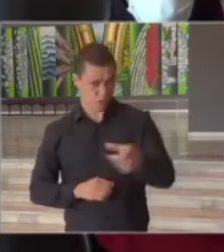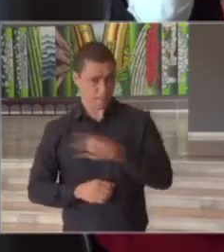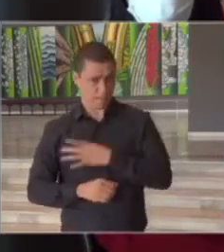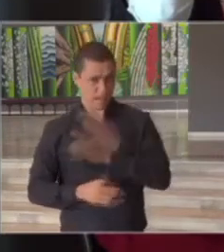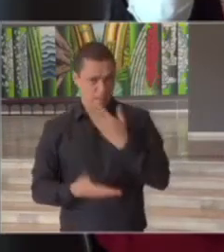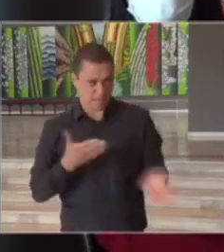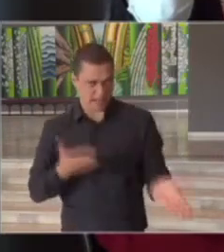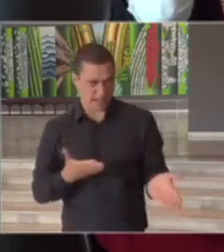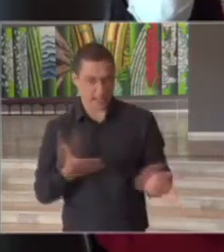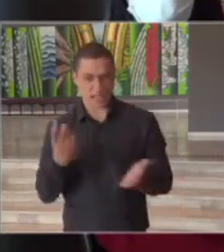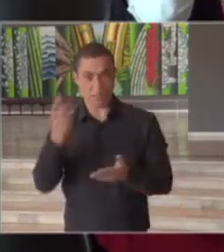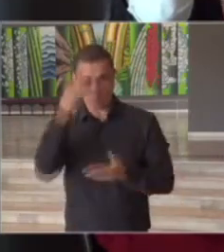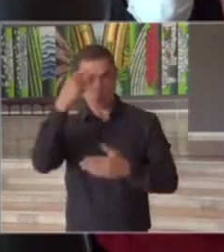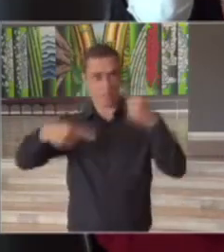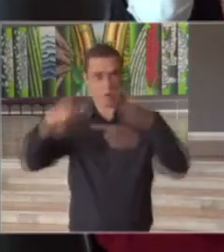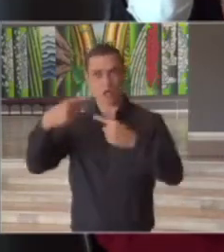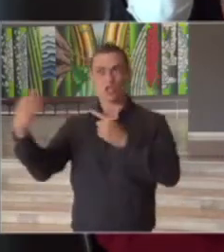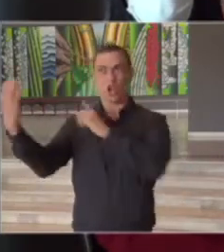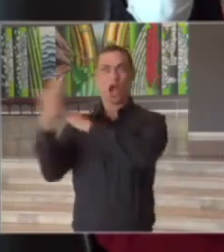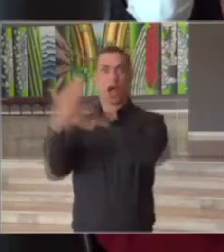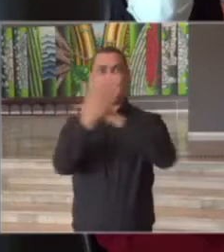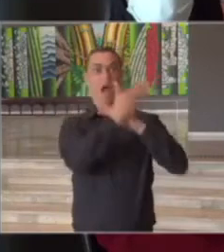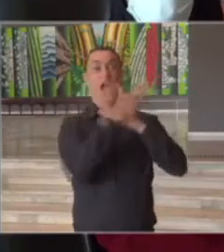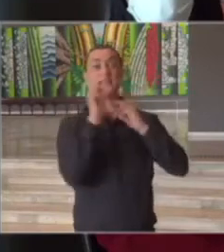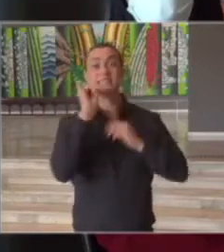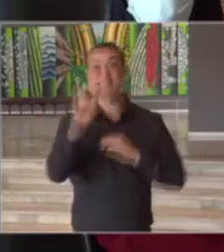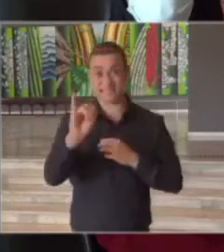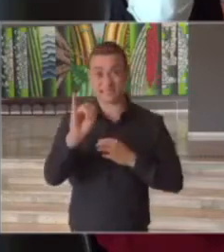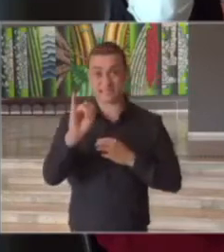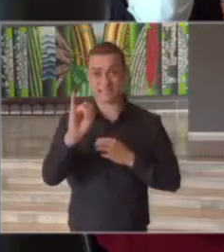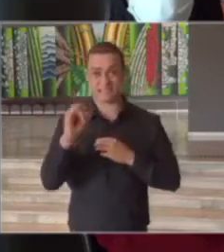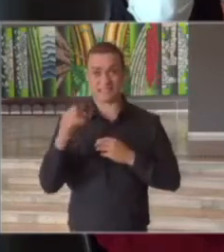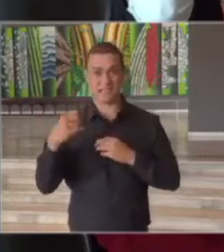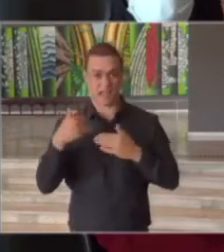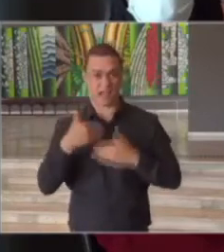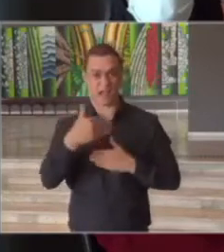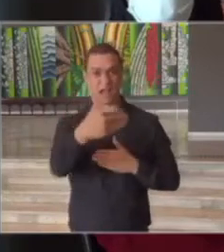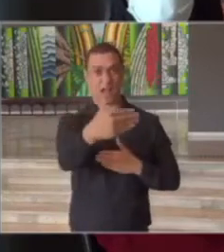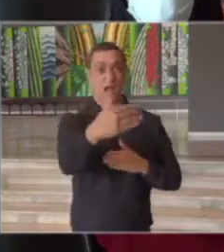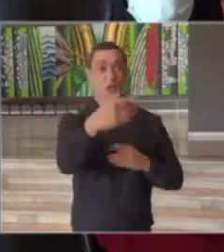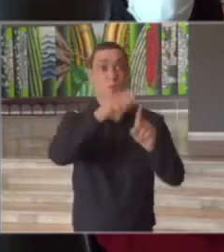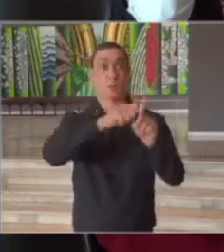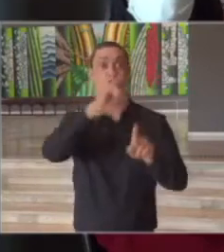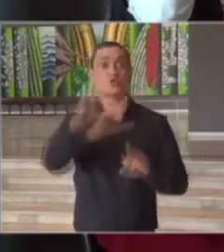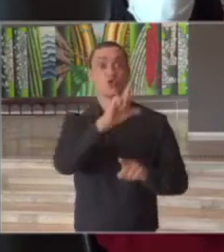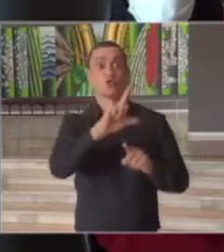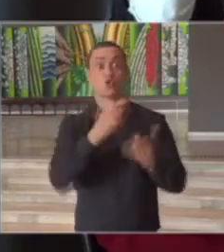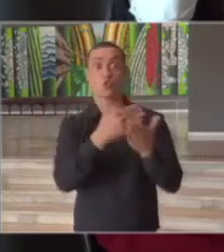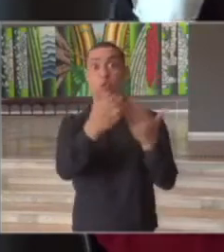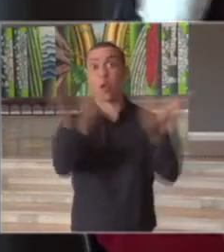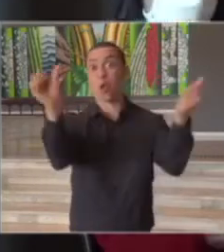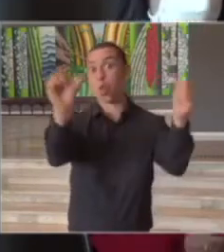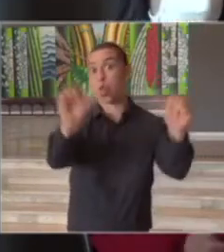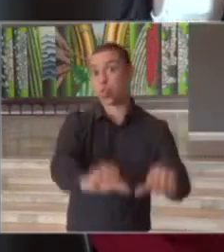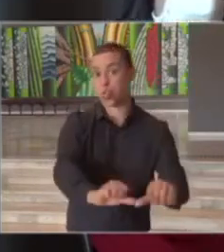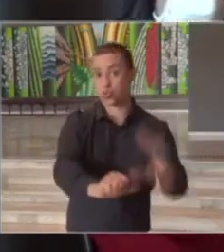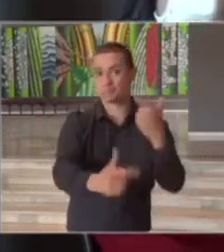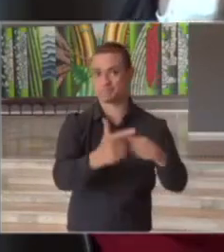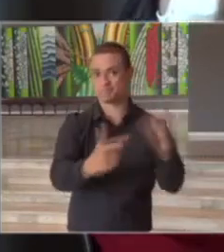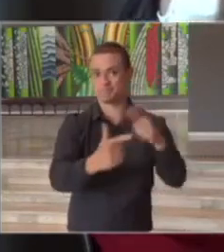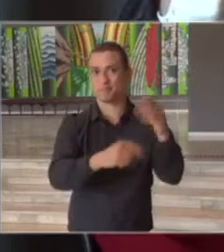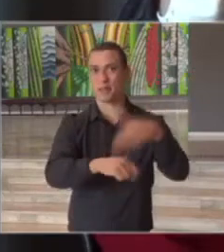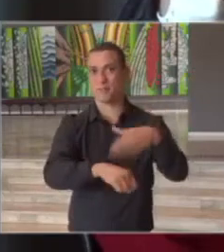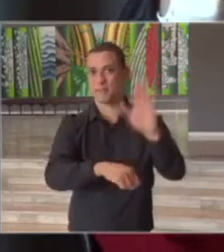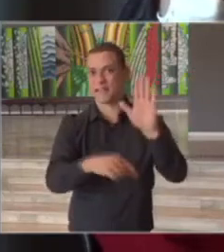perder capital político caso os resultados registrados no início de julho sejam consideravelmente